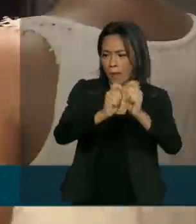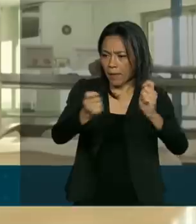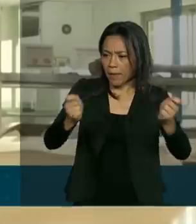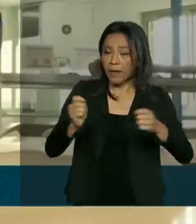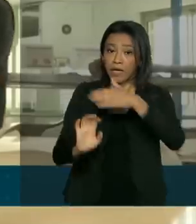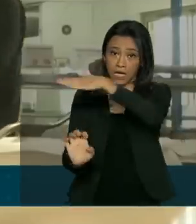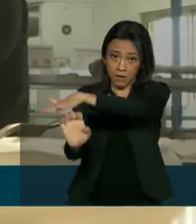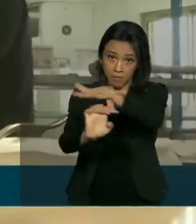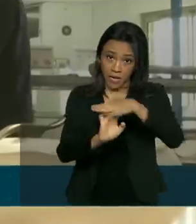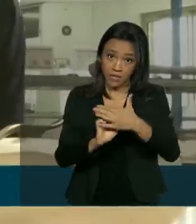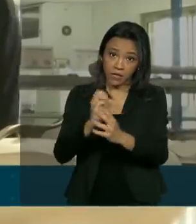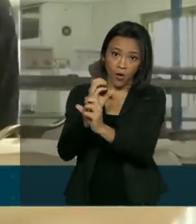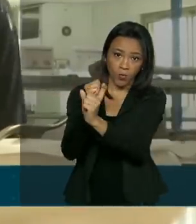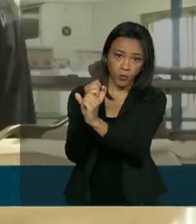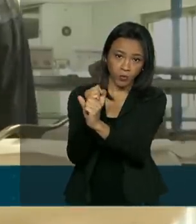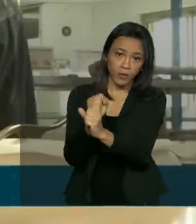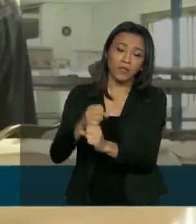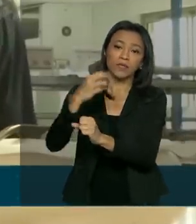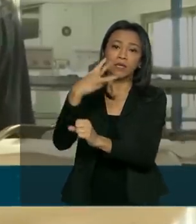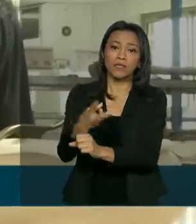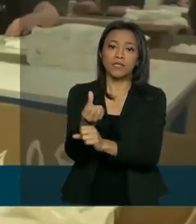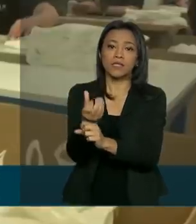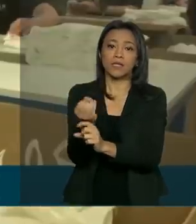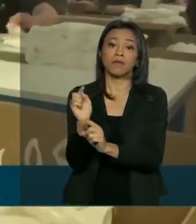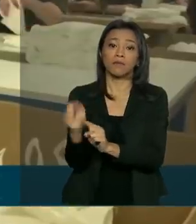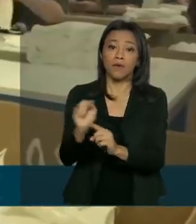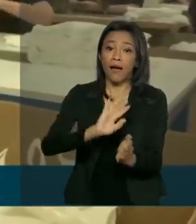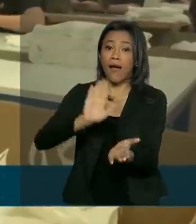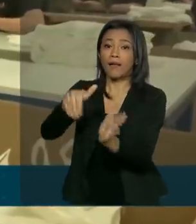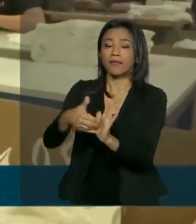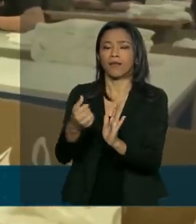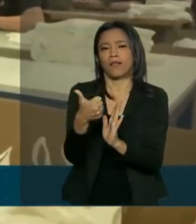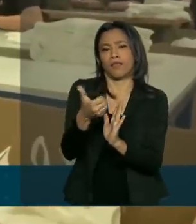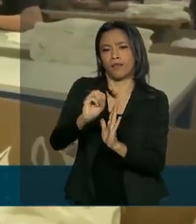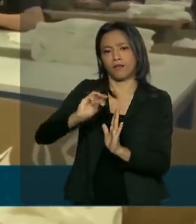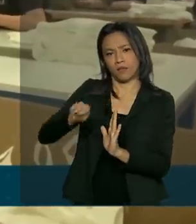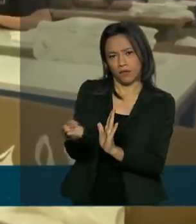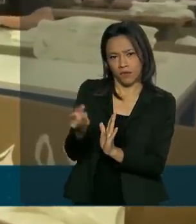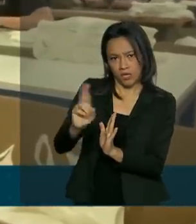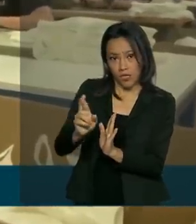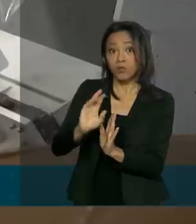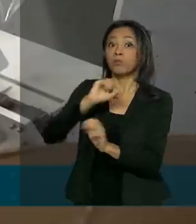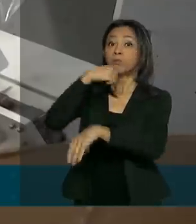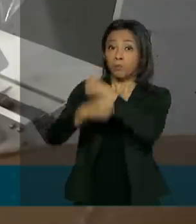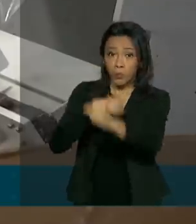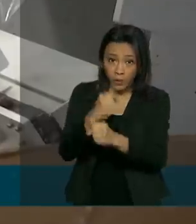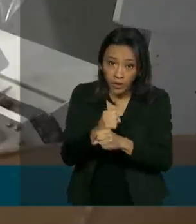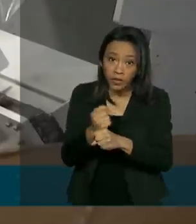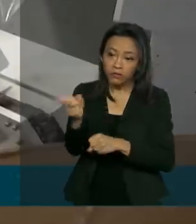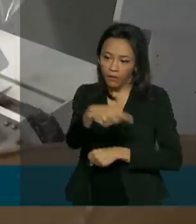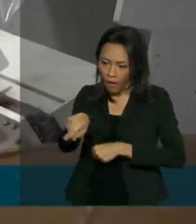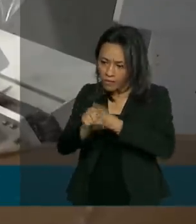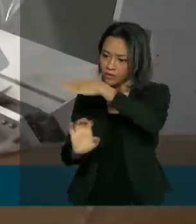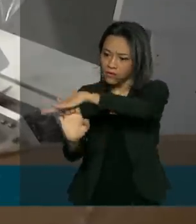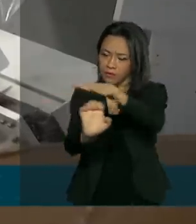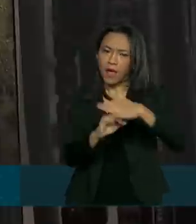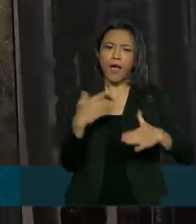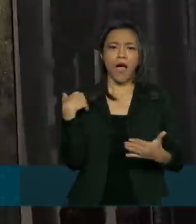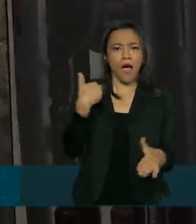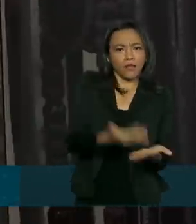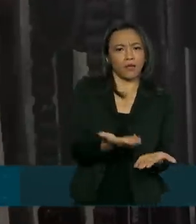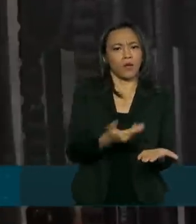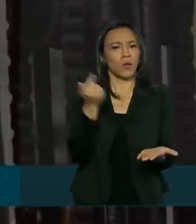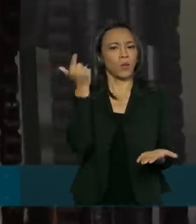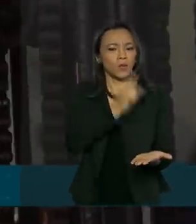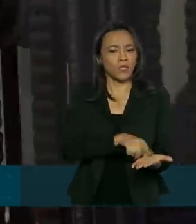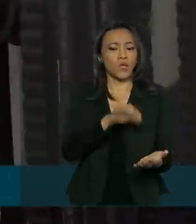com faturamento de 360 mil a 10 milhões de reais por ano. Até o momento, a medida atingiu 1 milhão e 300 mil